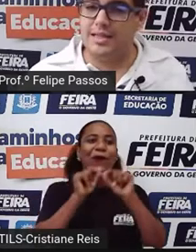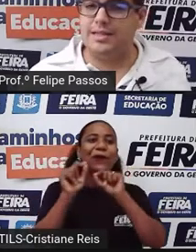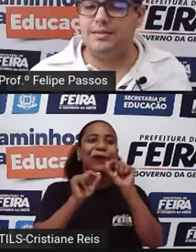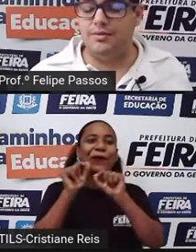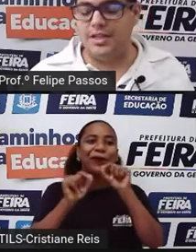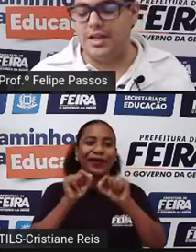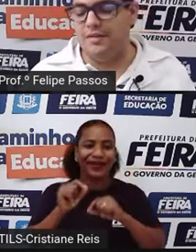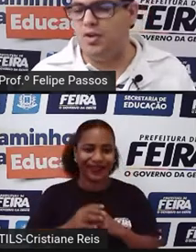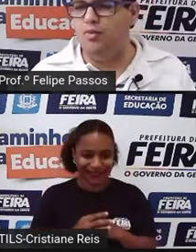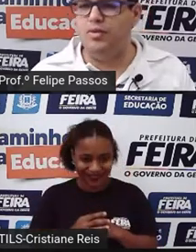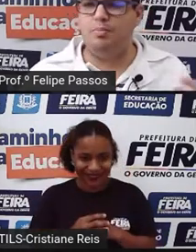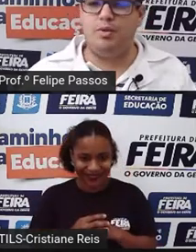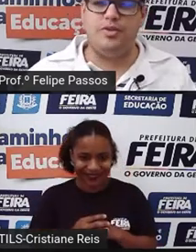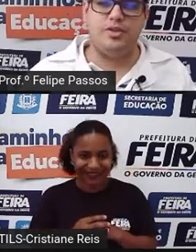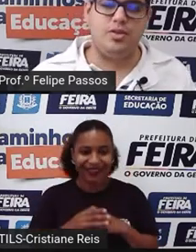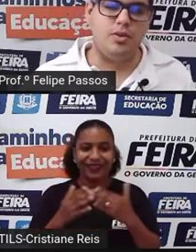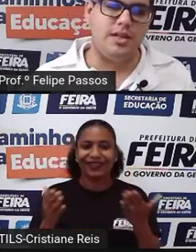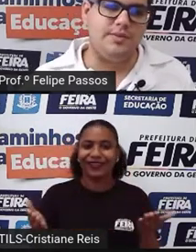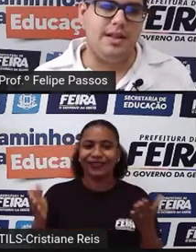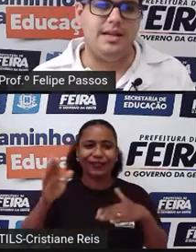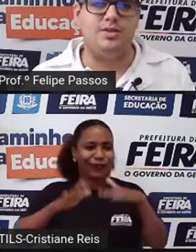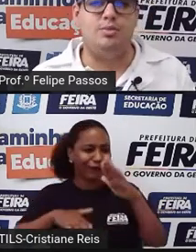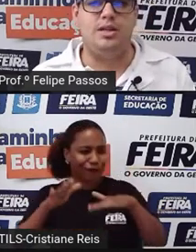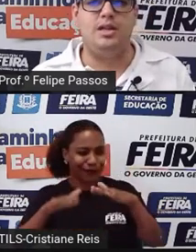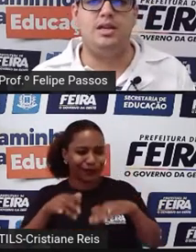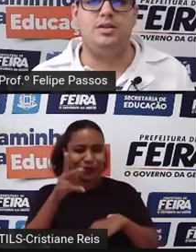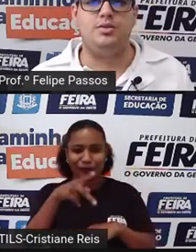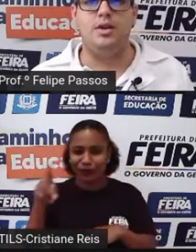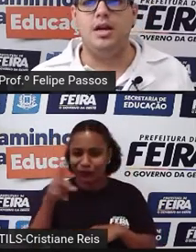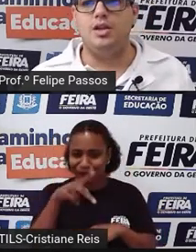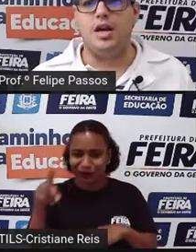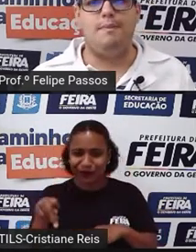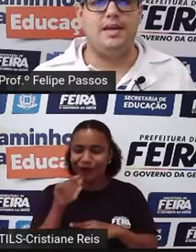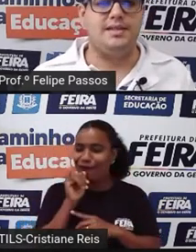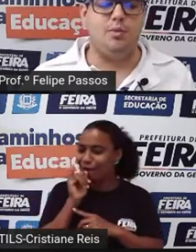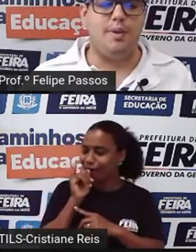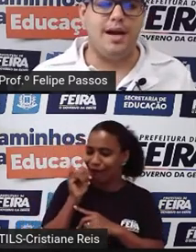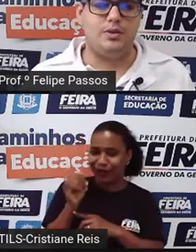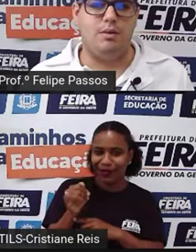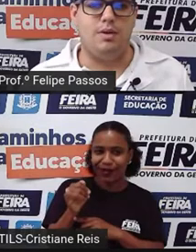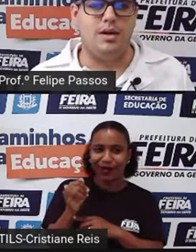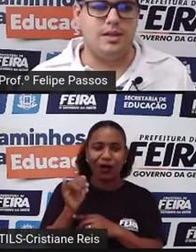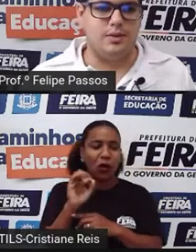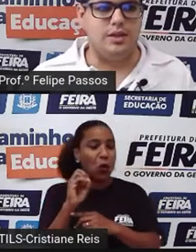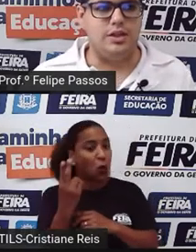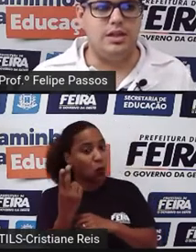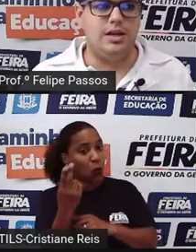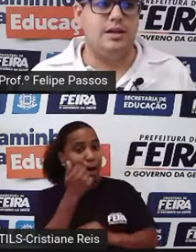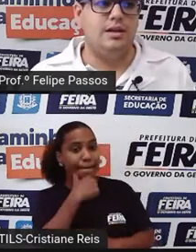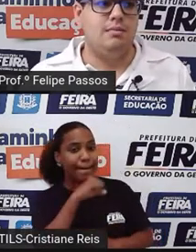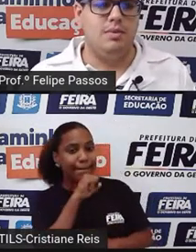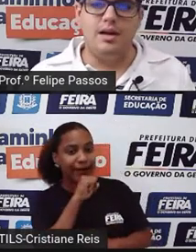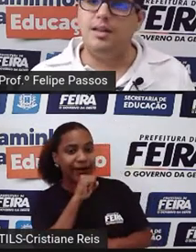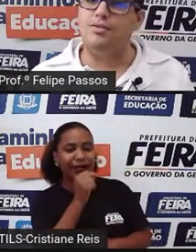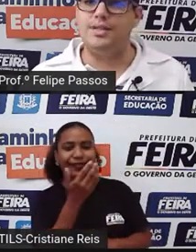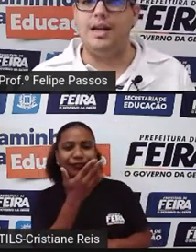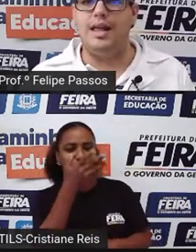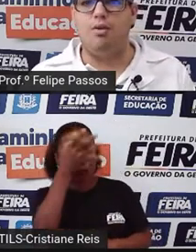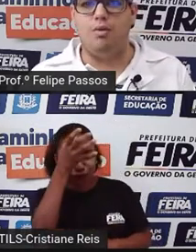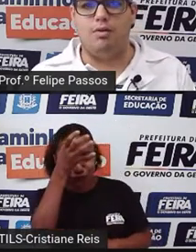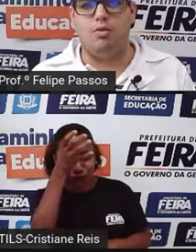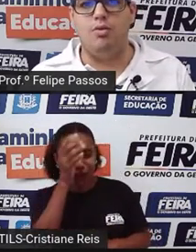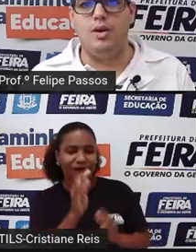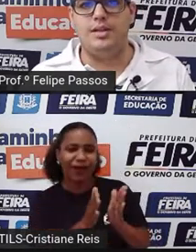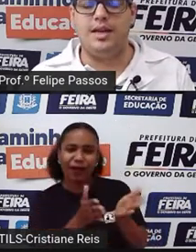vezes você já deve ter ouvido professores falarem sobre isso, de repente seu pai, sua mãe, sua tia, manda você